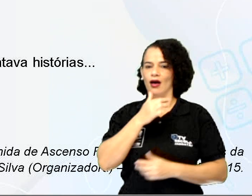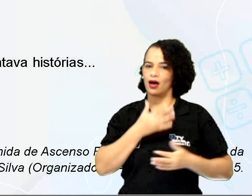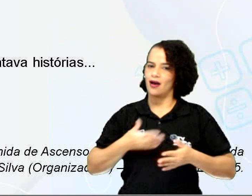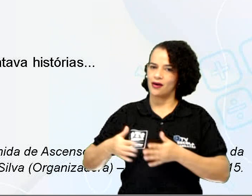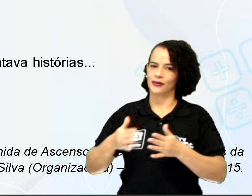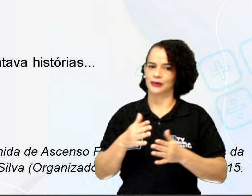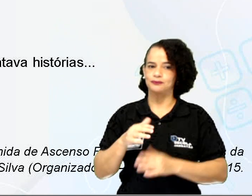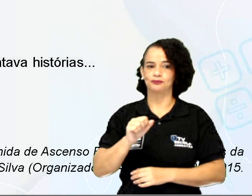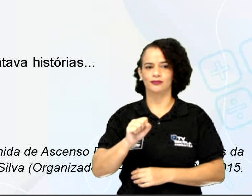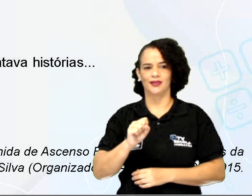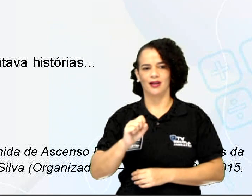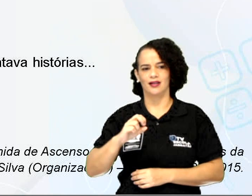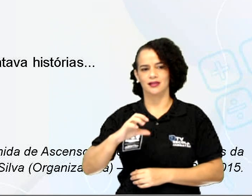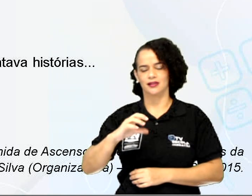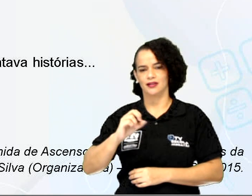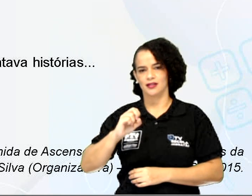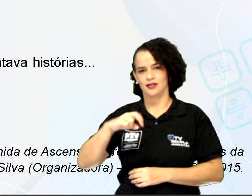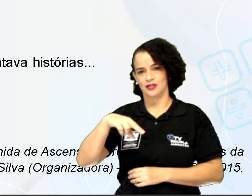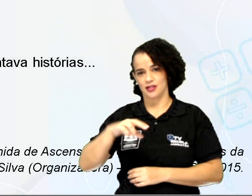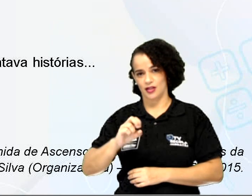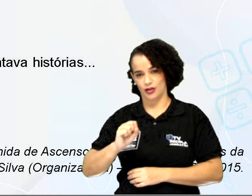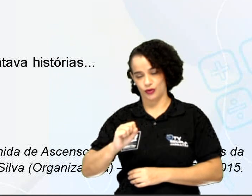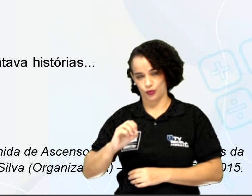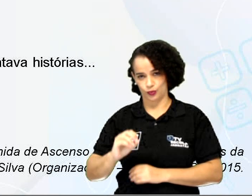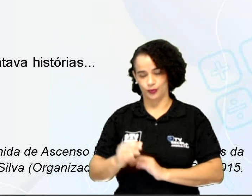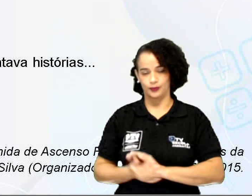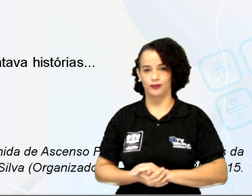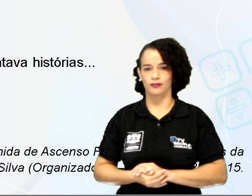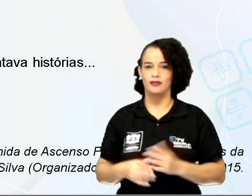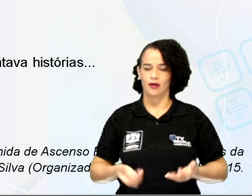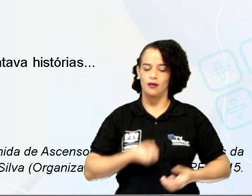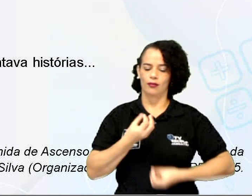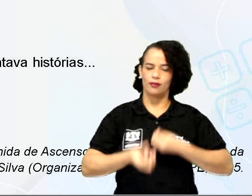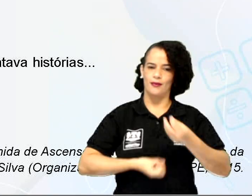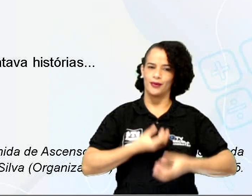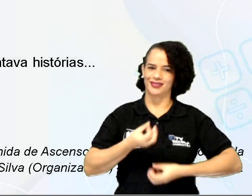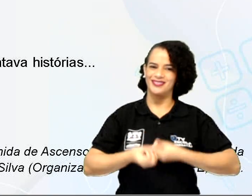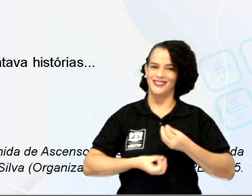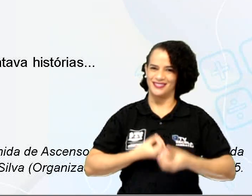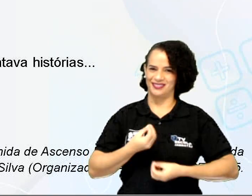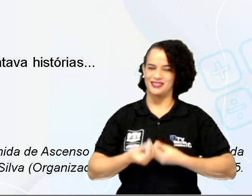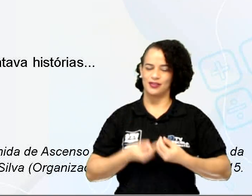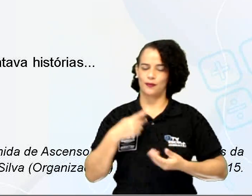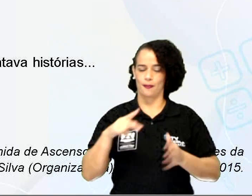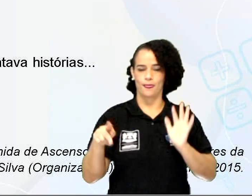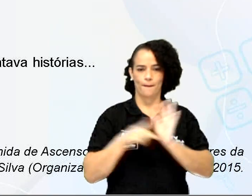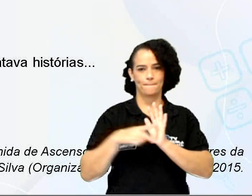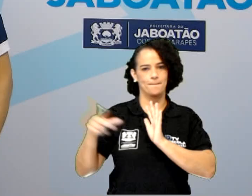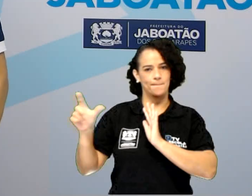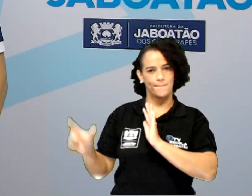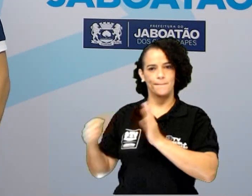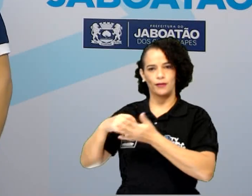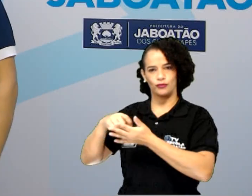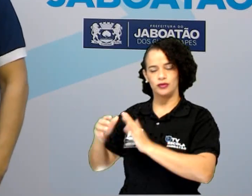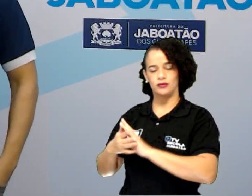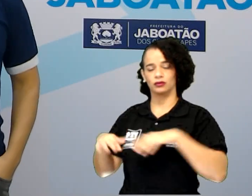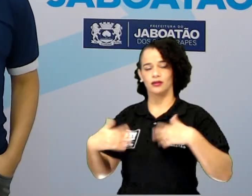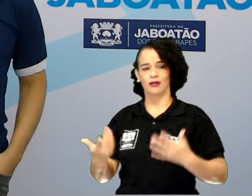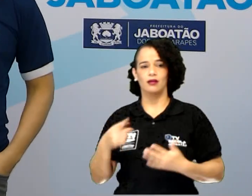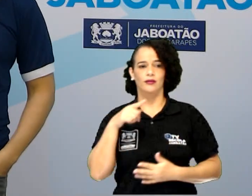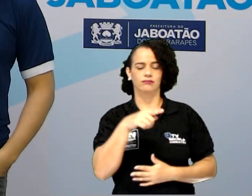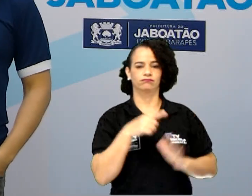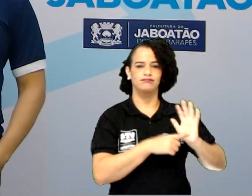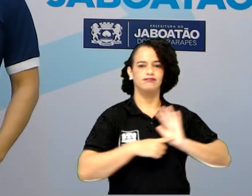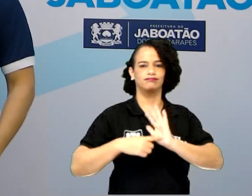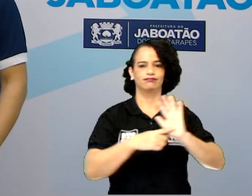a Senso Ferreira, como polpa de engamadura, poesia reunida do próprio Senso Ferreira. Então, gente, nós estamos aí,